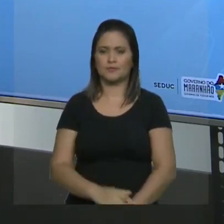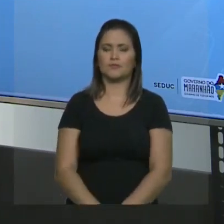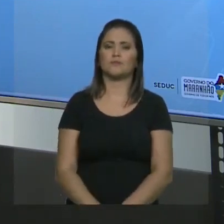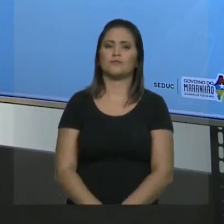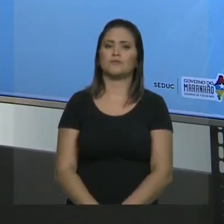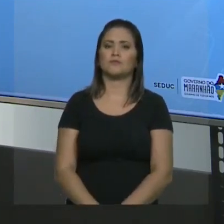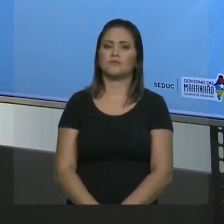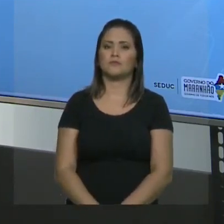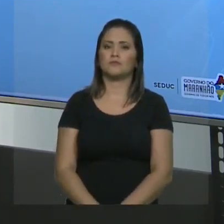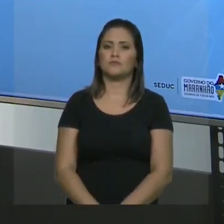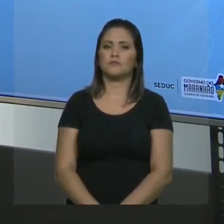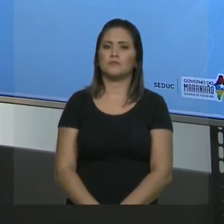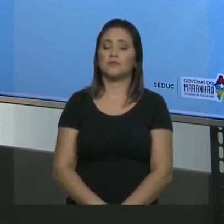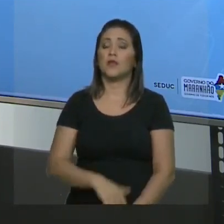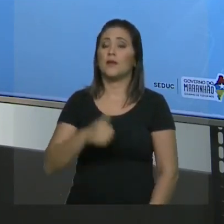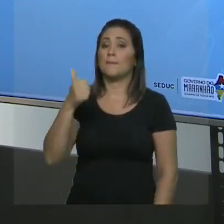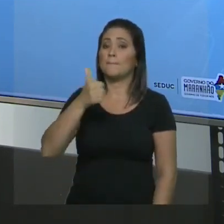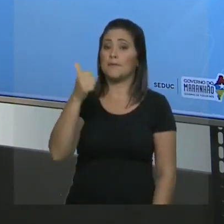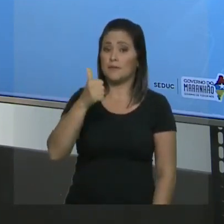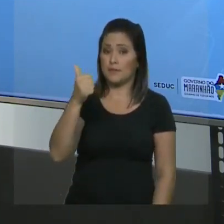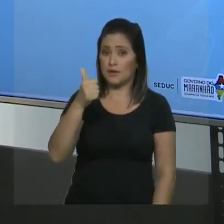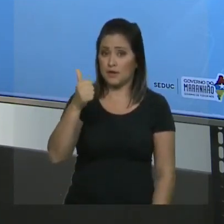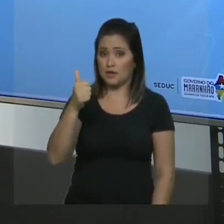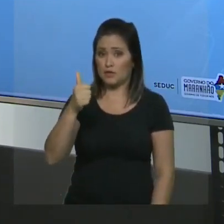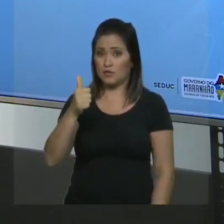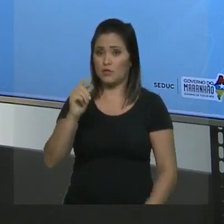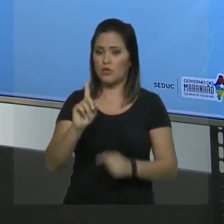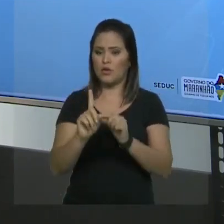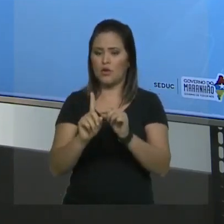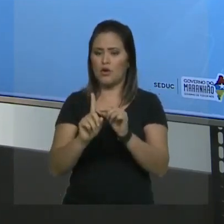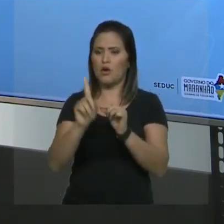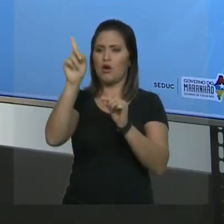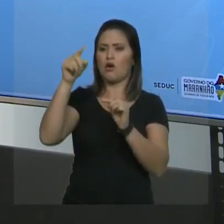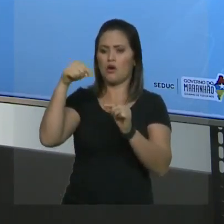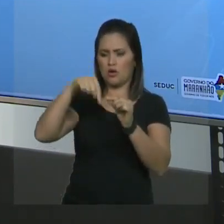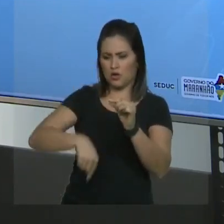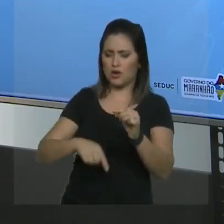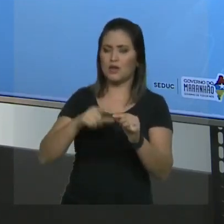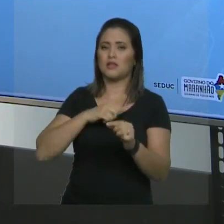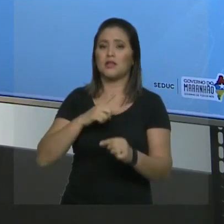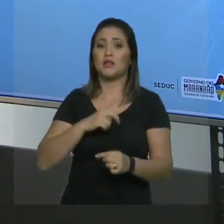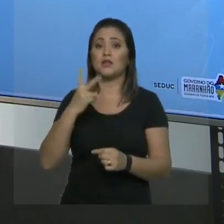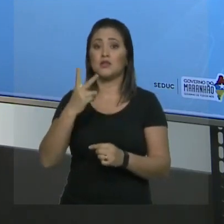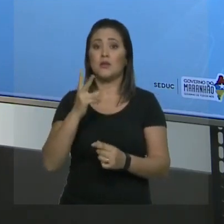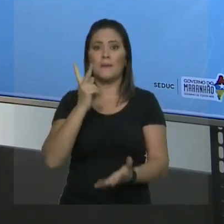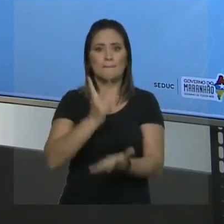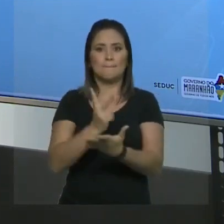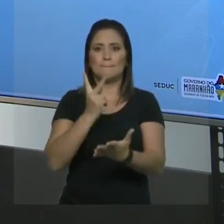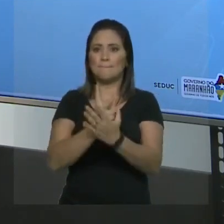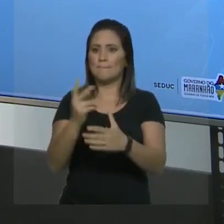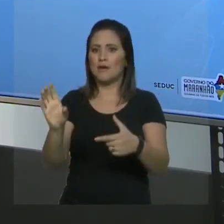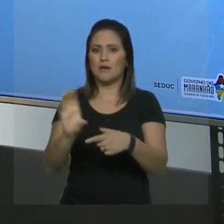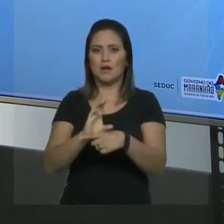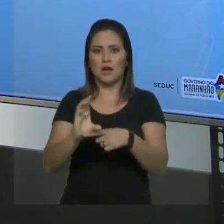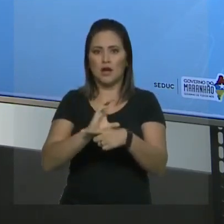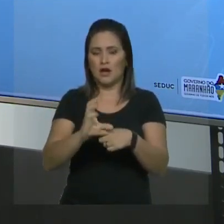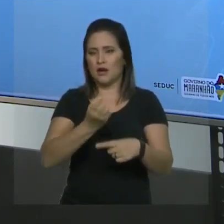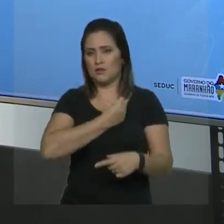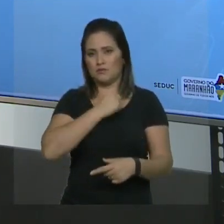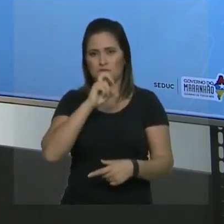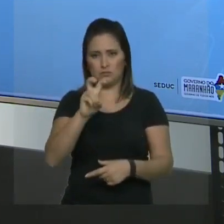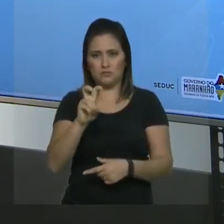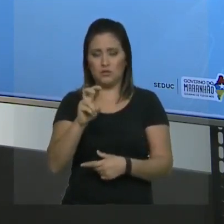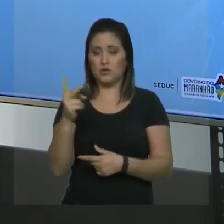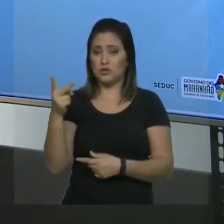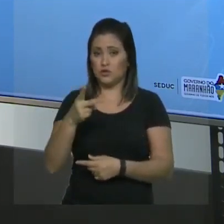Qual é a sequência? Primeiro os radicais. Você consegue perceber que nós temos dois radicais no mesmo carbono, que é o 5, e dois radicais iguais.